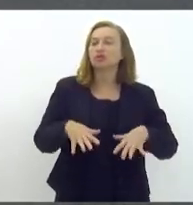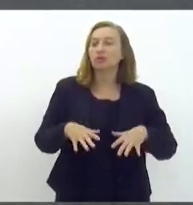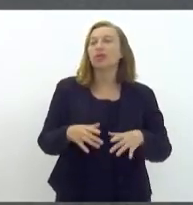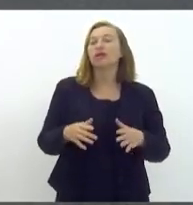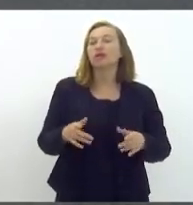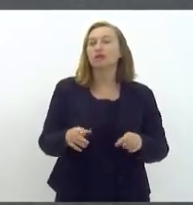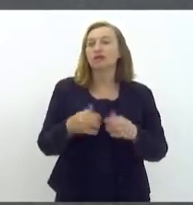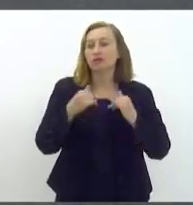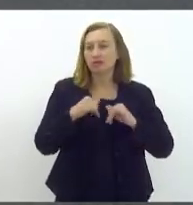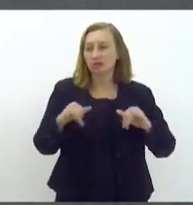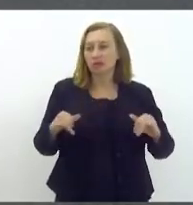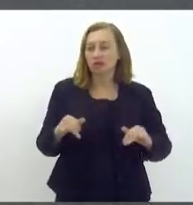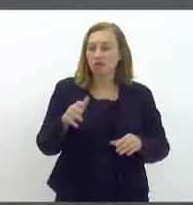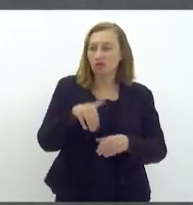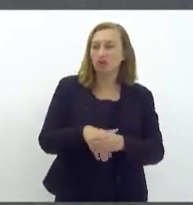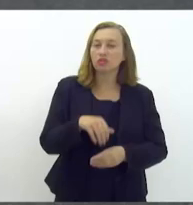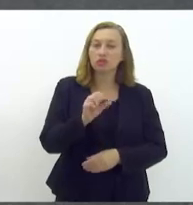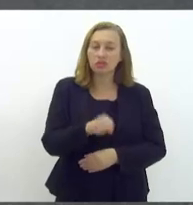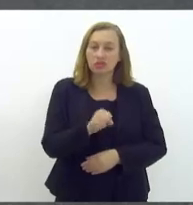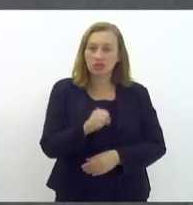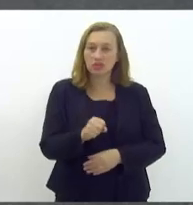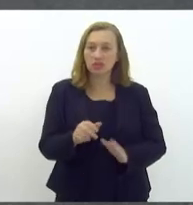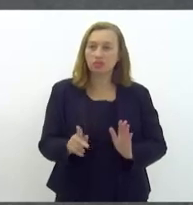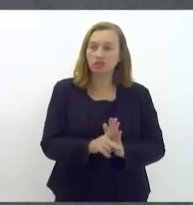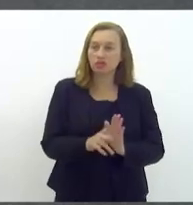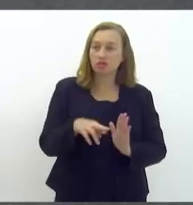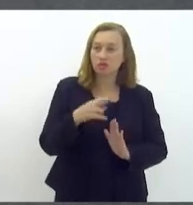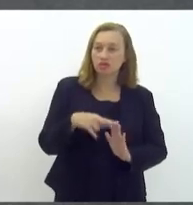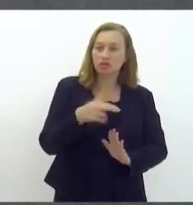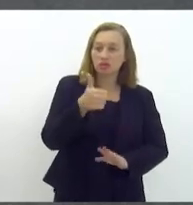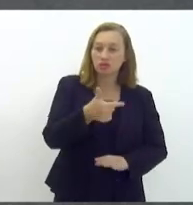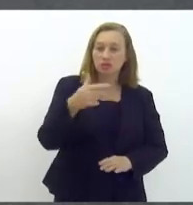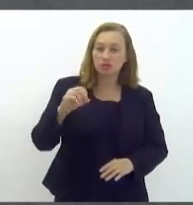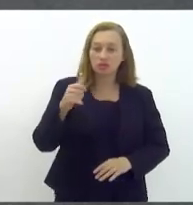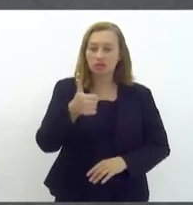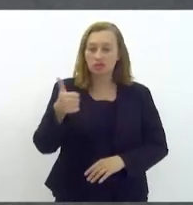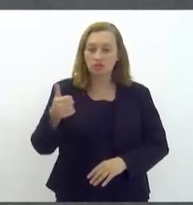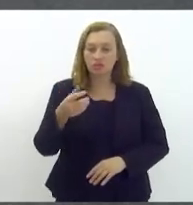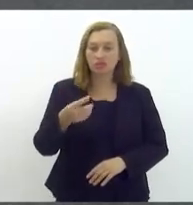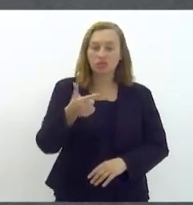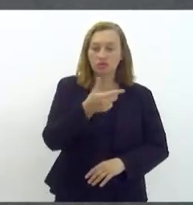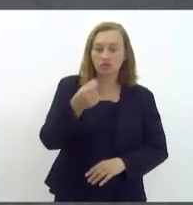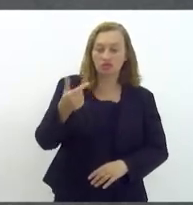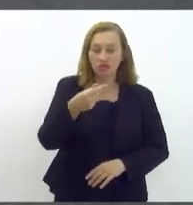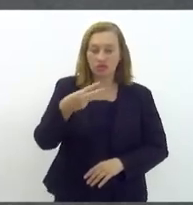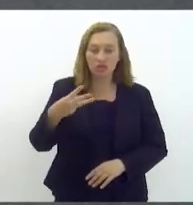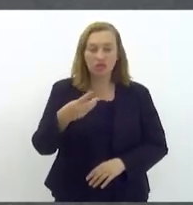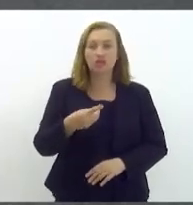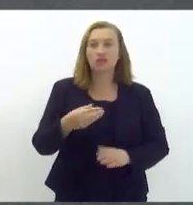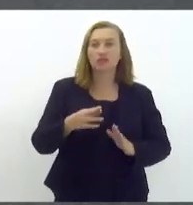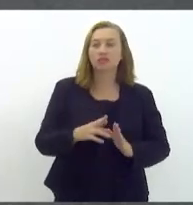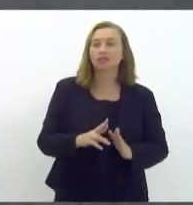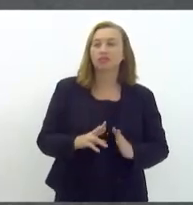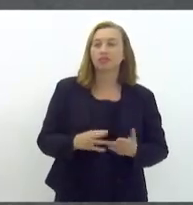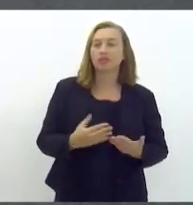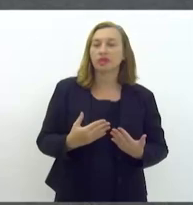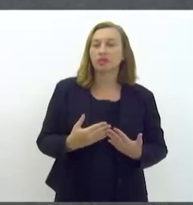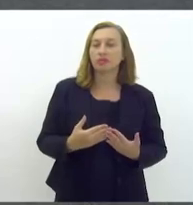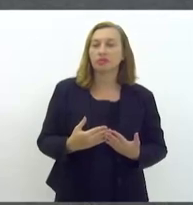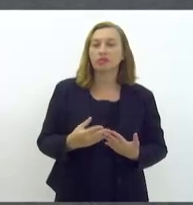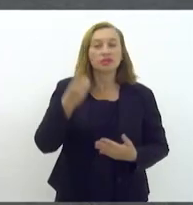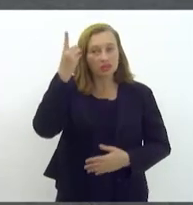declarar o voto favorável ao projeto de resolução 201 de 2023 apresentado pela ilustríssima